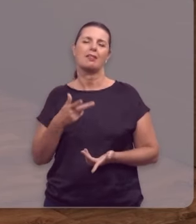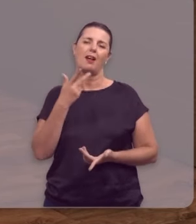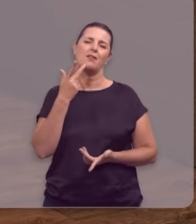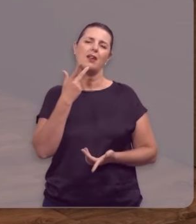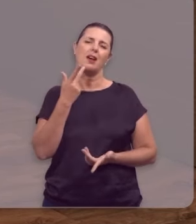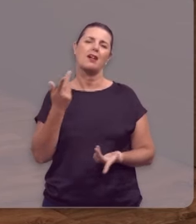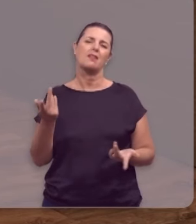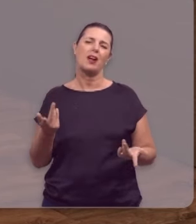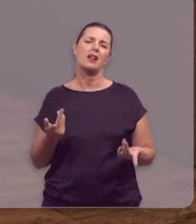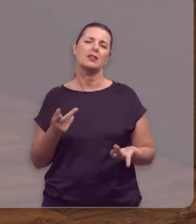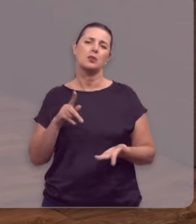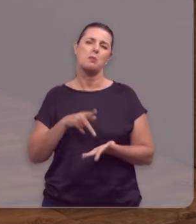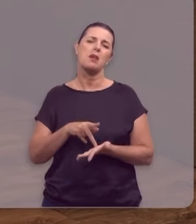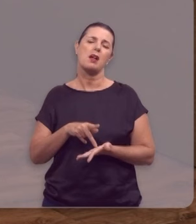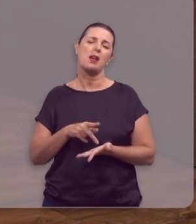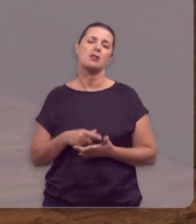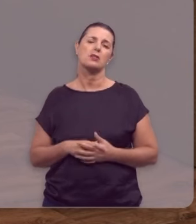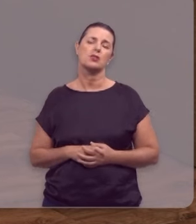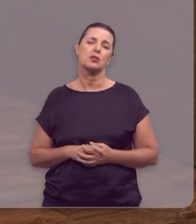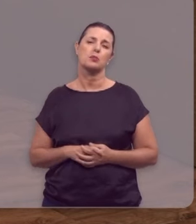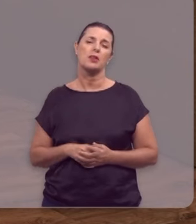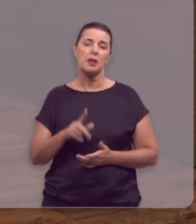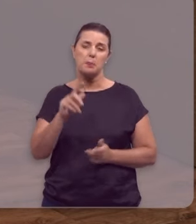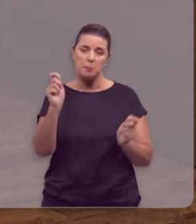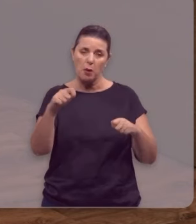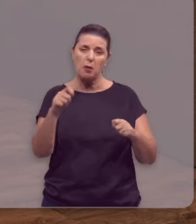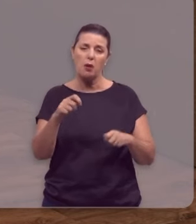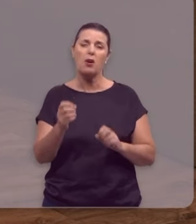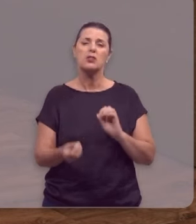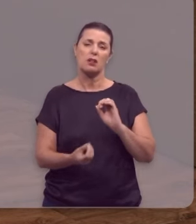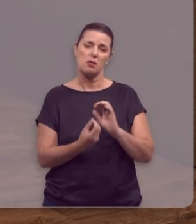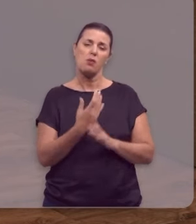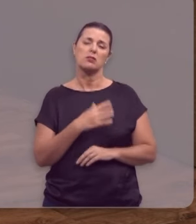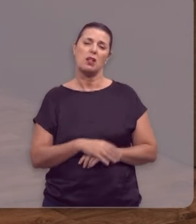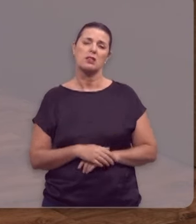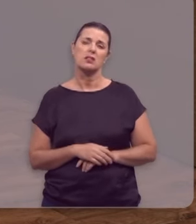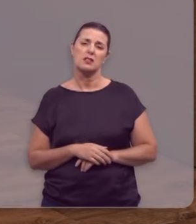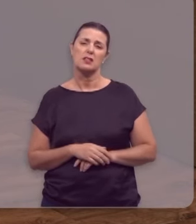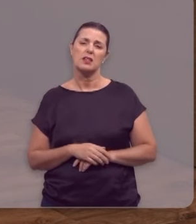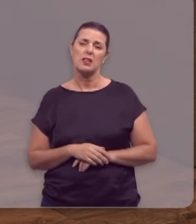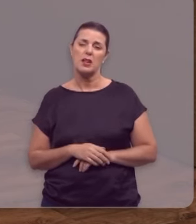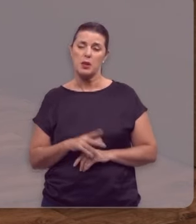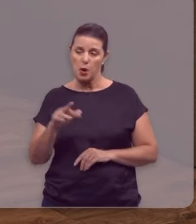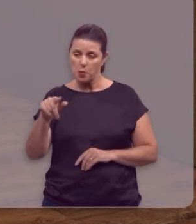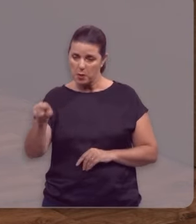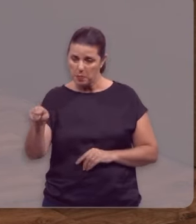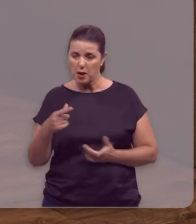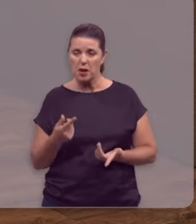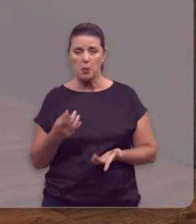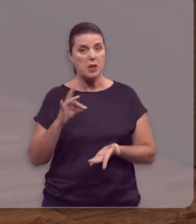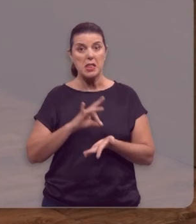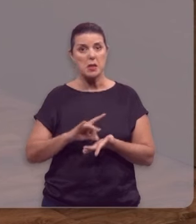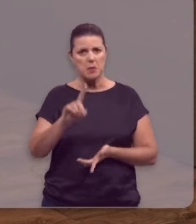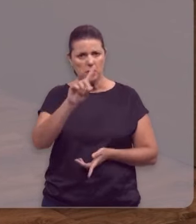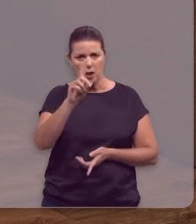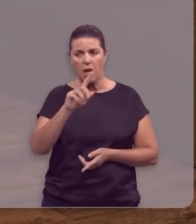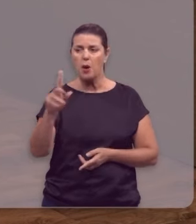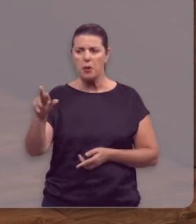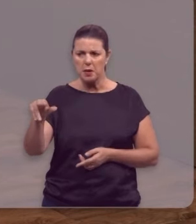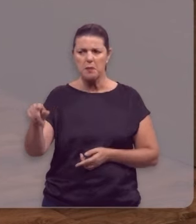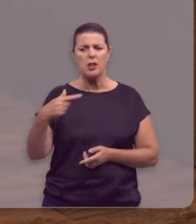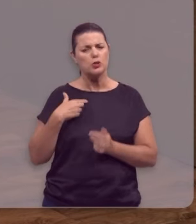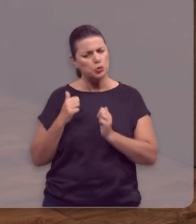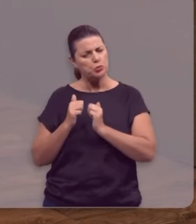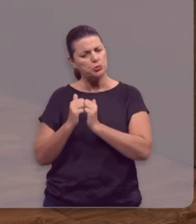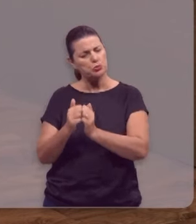partindo do pressuposto que é possível. Que um irmão, não é inimigo não, que um irmão, gente